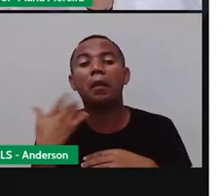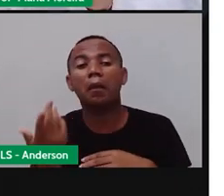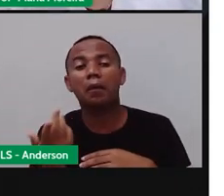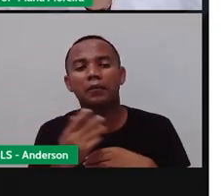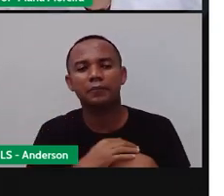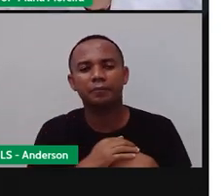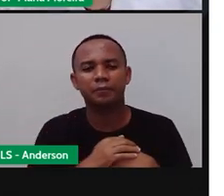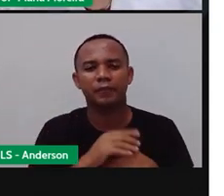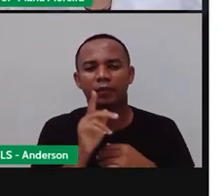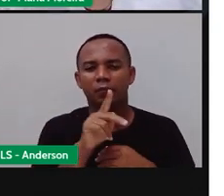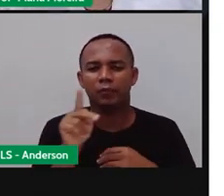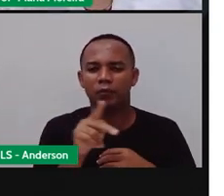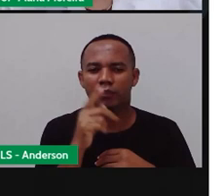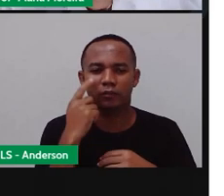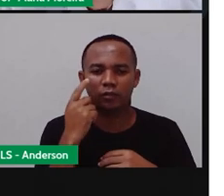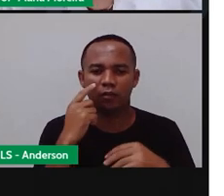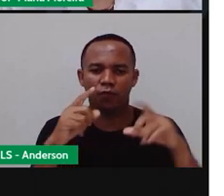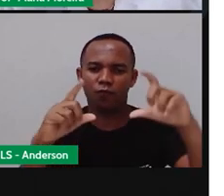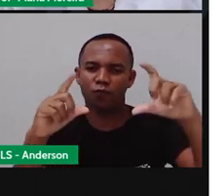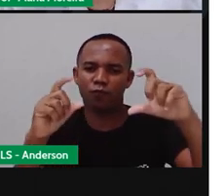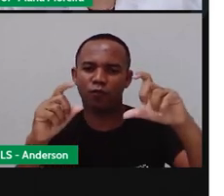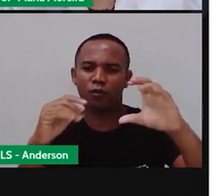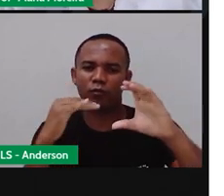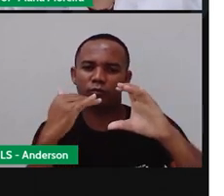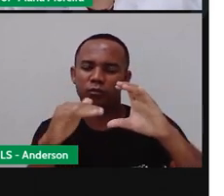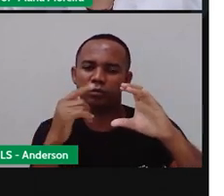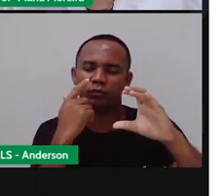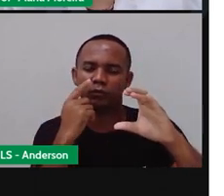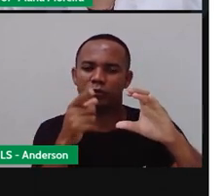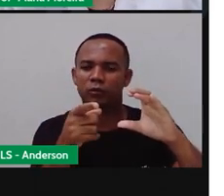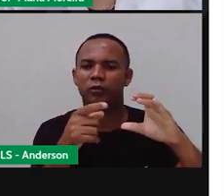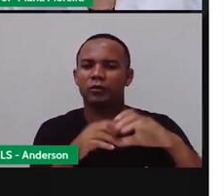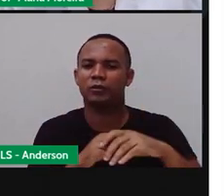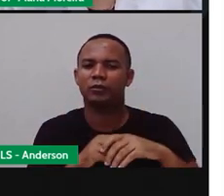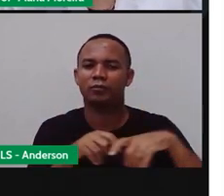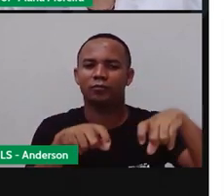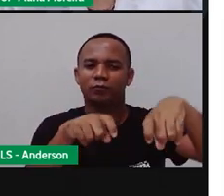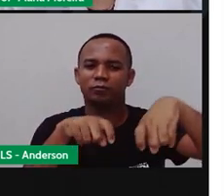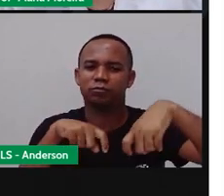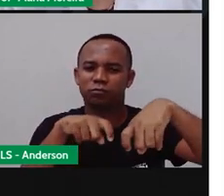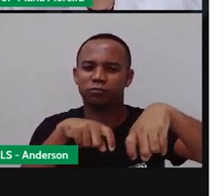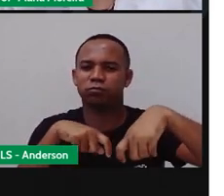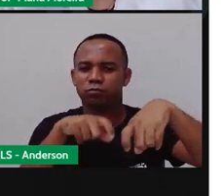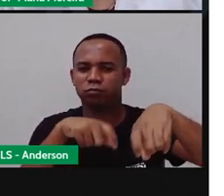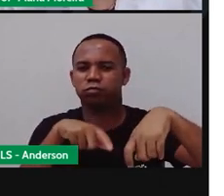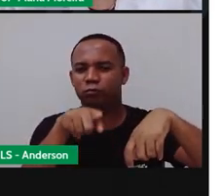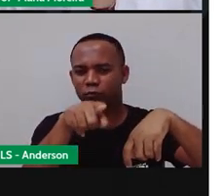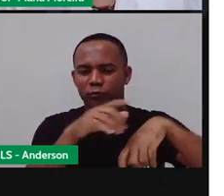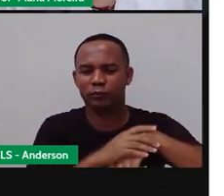E aí a Pró trouxe essa imagem aqui, né? Do sertão, que aí o pessoal da zona rural,